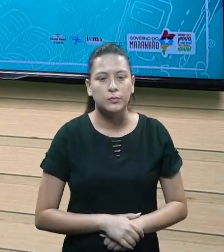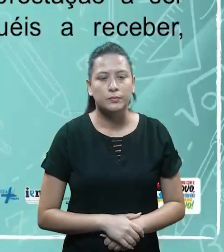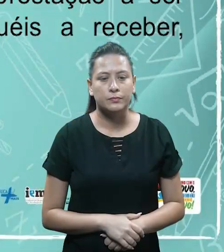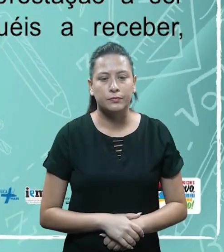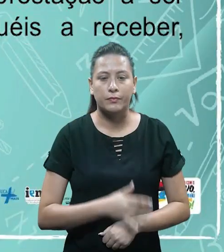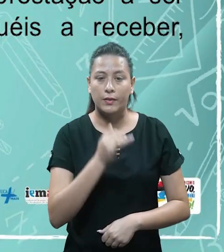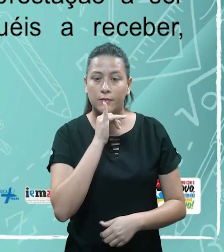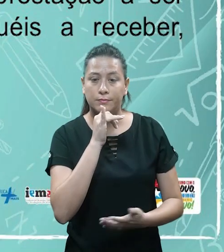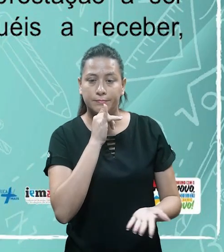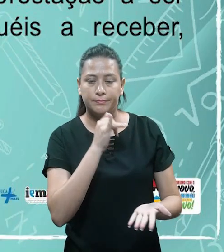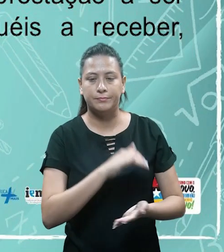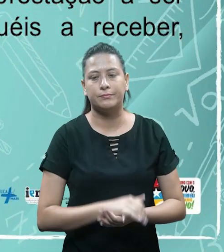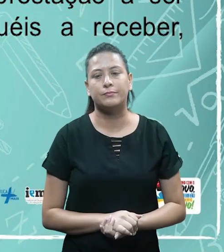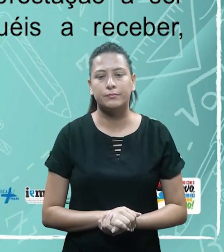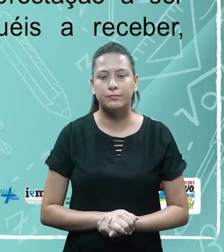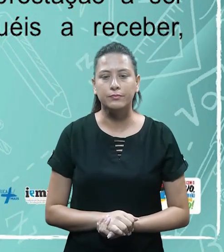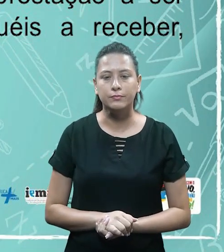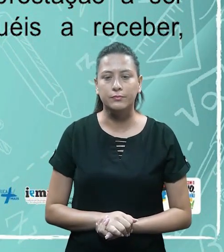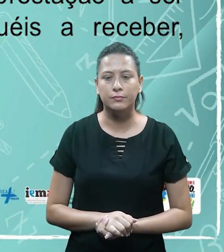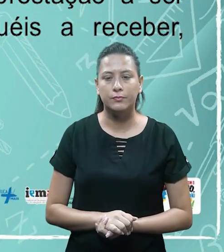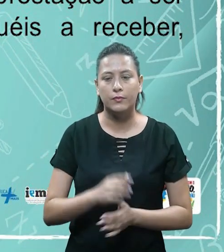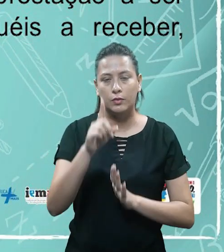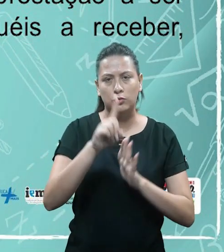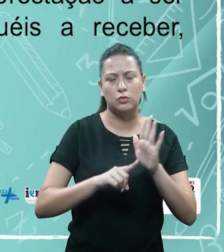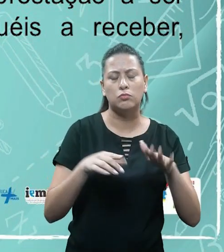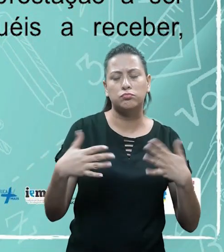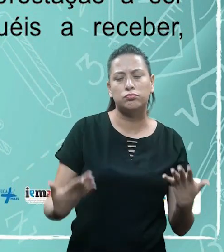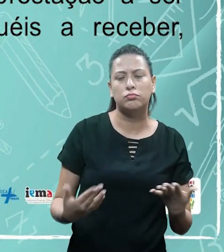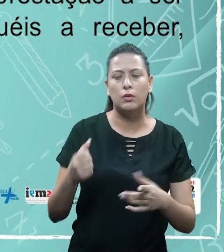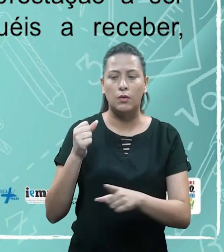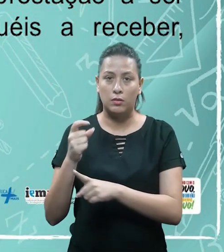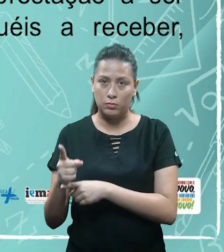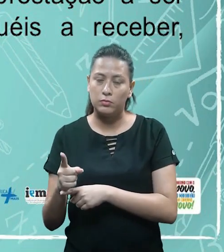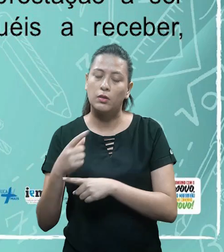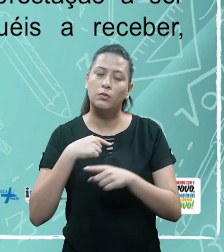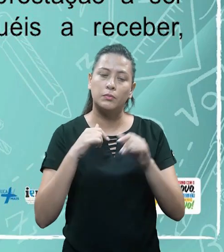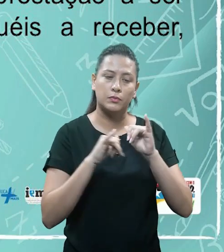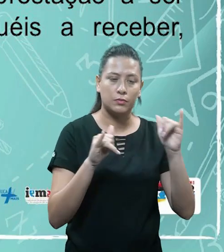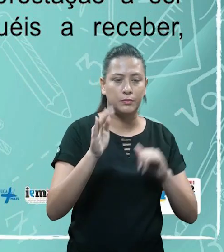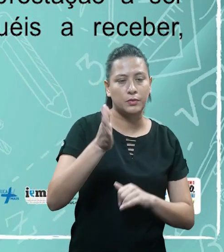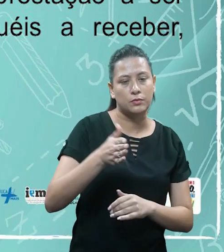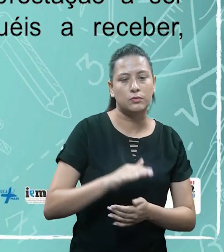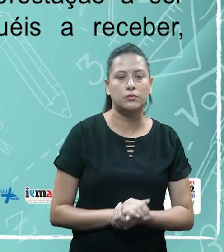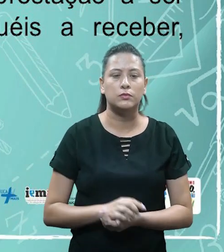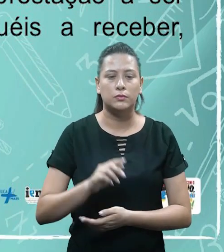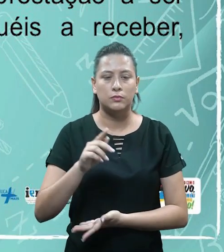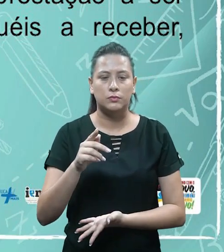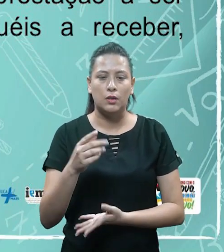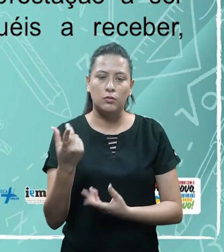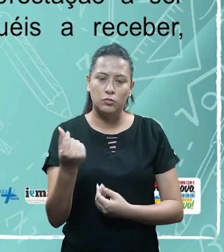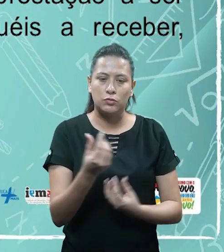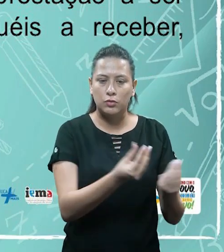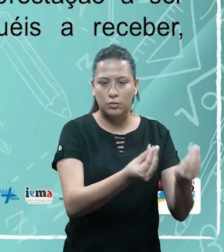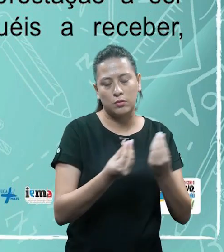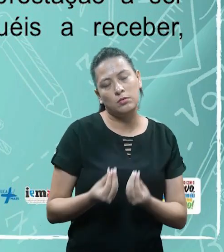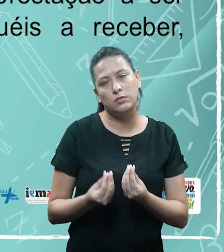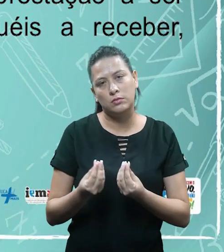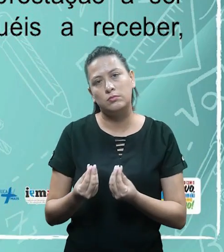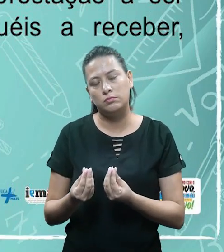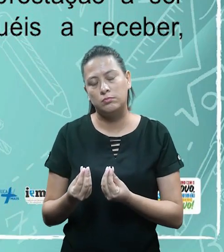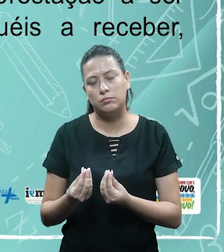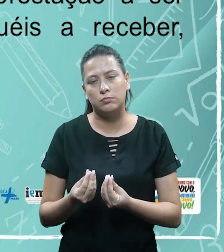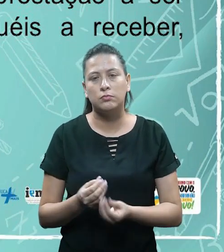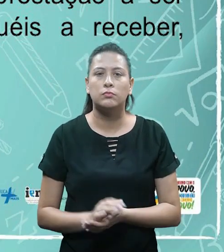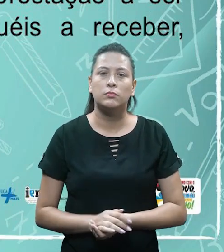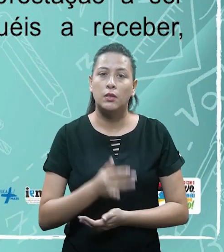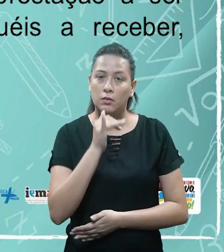problema, tá? Então, um exemplo, ó. De todos os direitos são aluguéis a receber, como eu acabei de citar, promissórias a receber, ações a receber, são